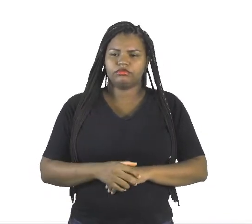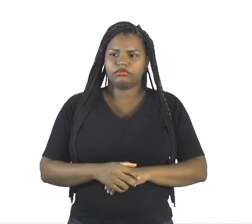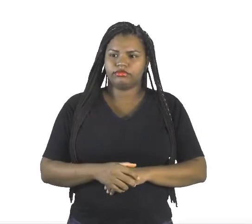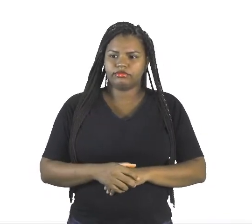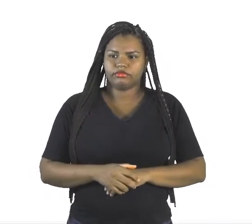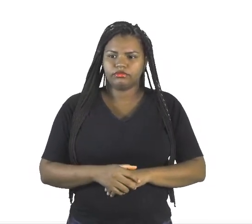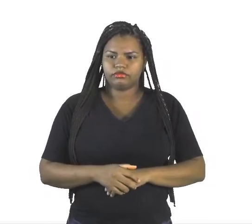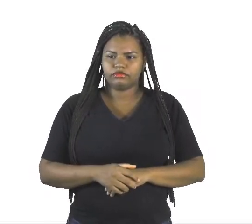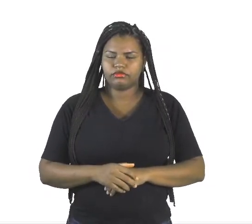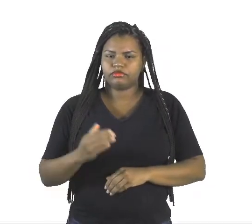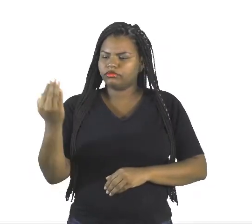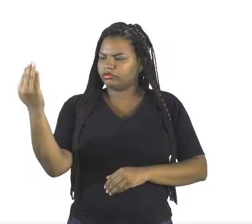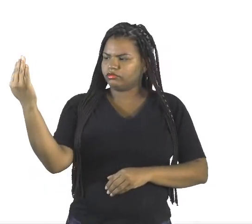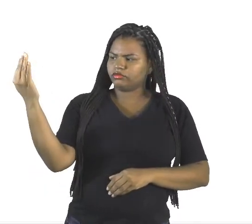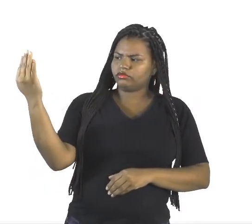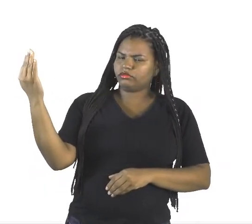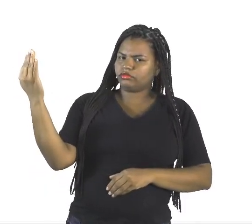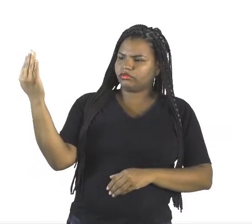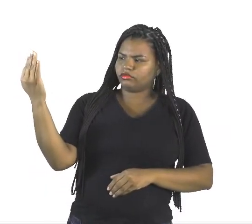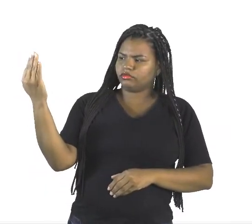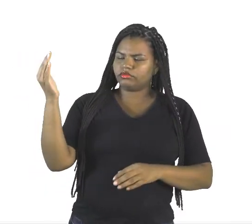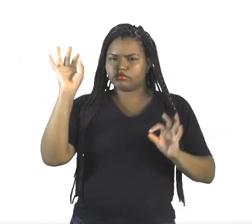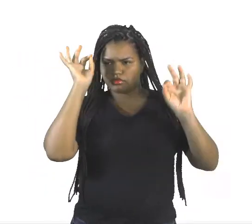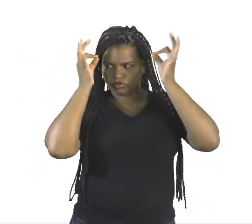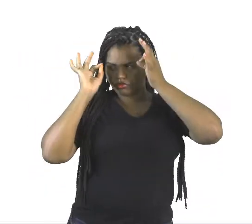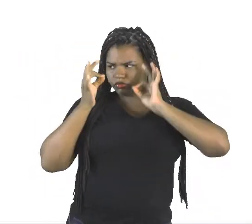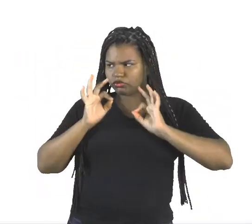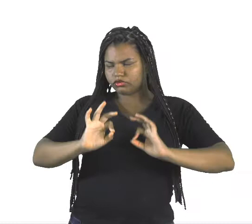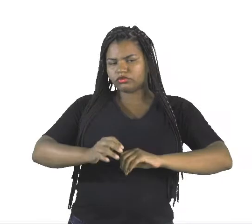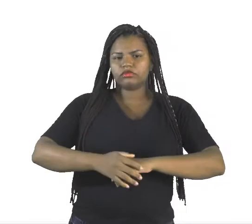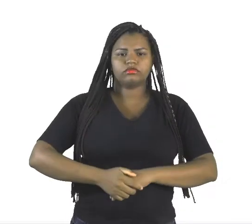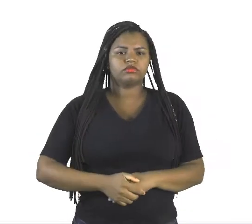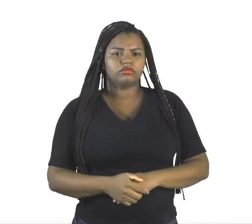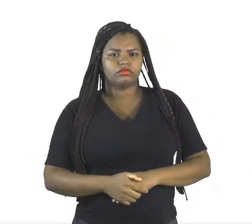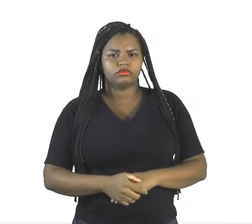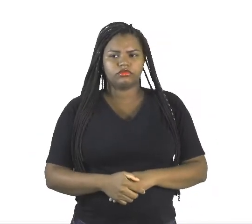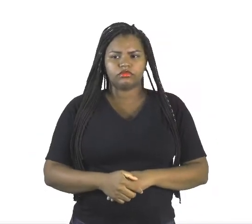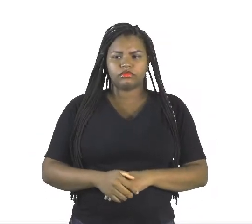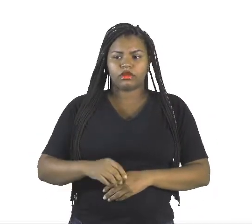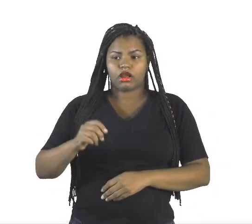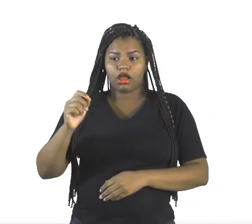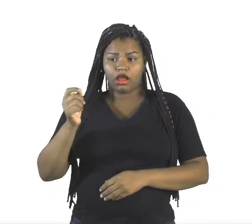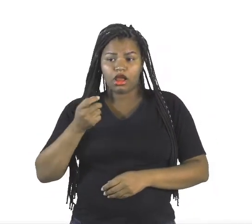pelo espelho retrovisor e se arruma. Rosa, acende para mim, amor.